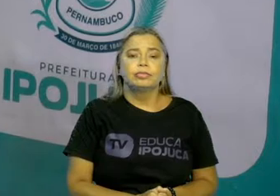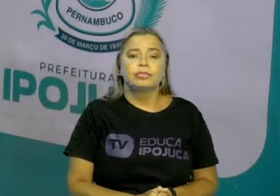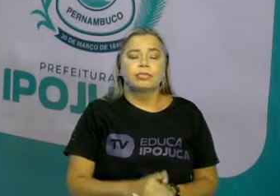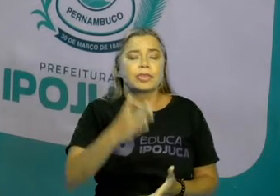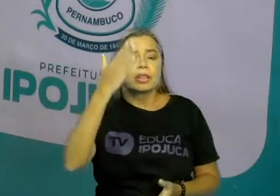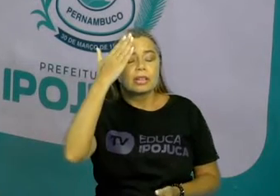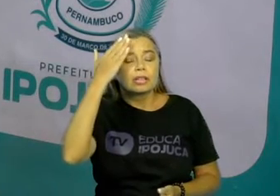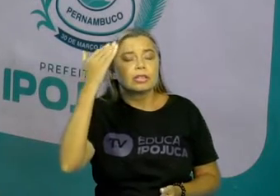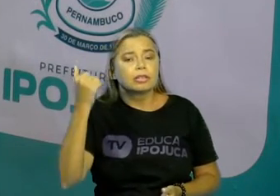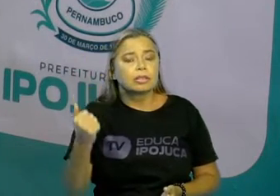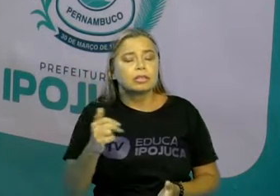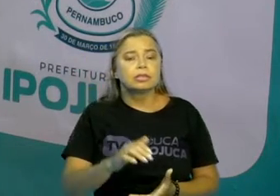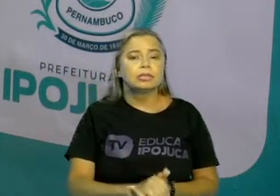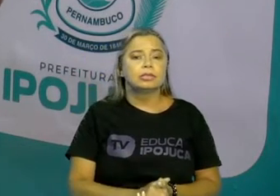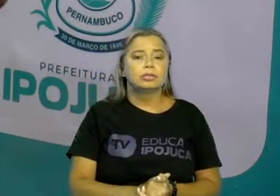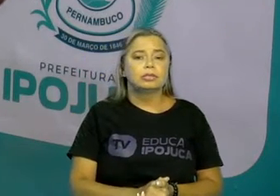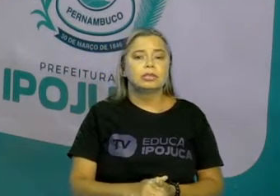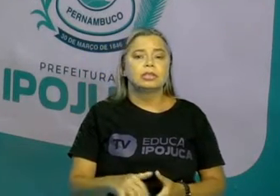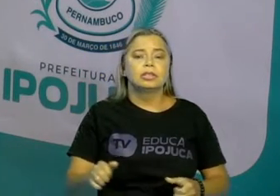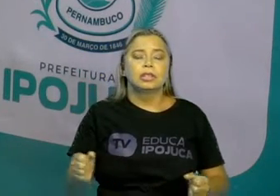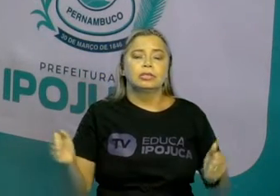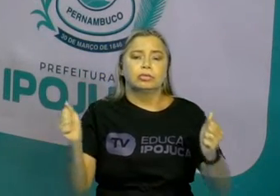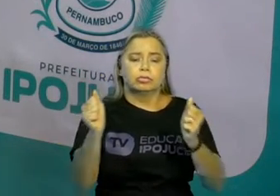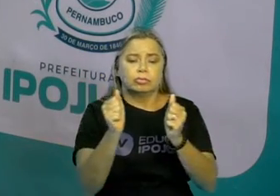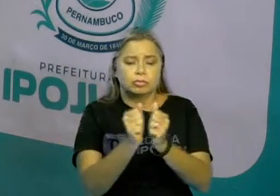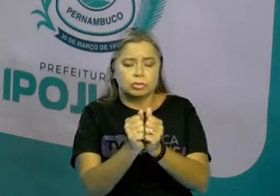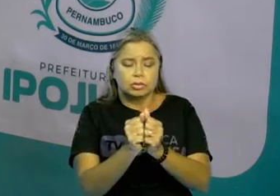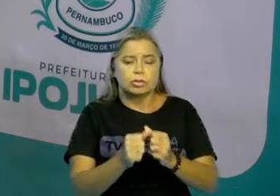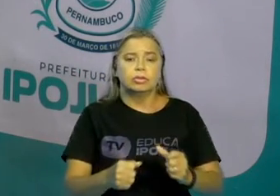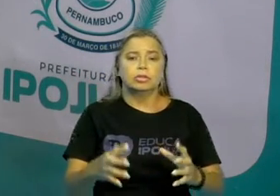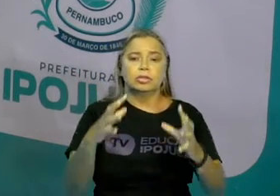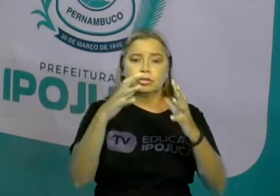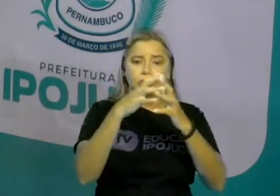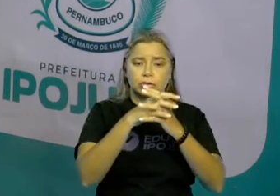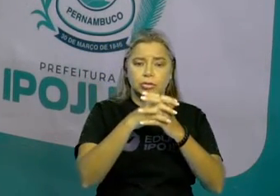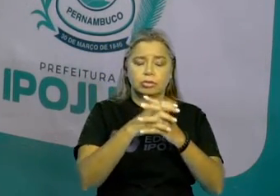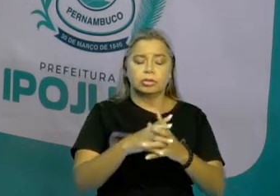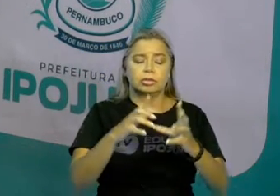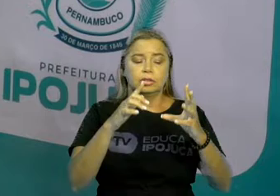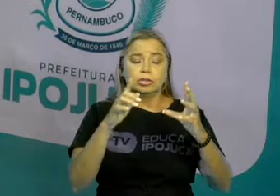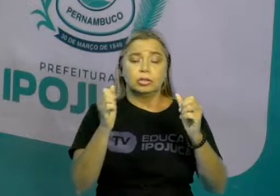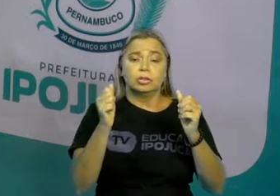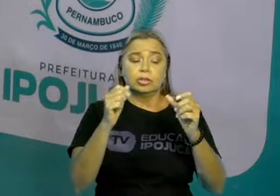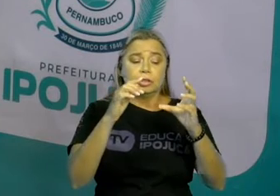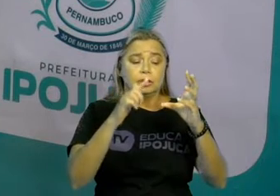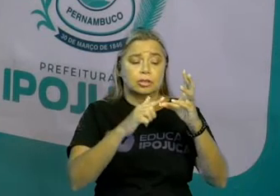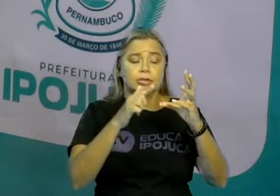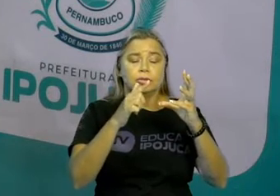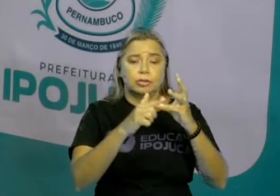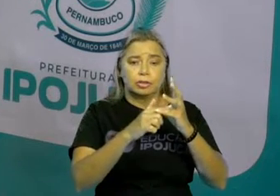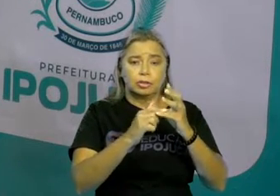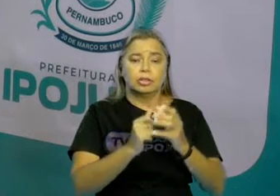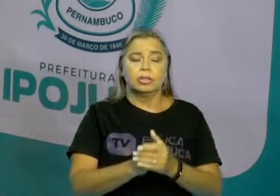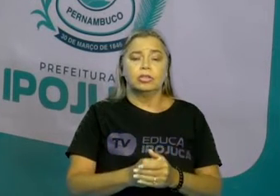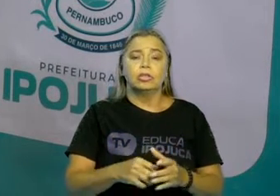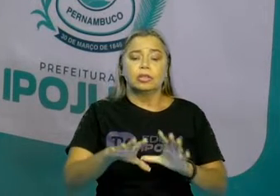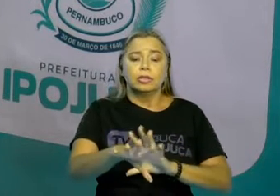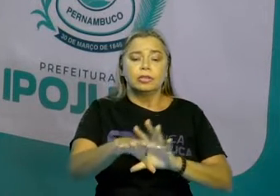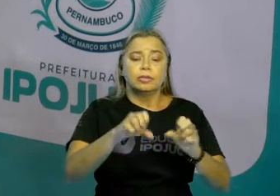Relembrando que a junção das consoantes com as vogais vai ser formada as sílabas.